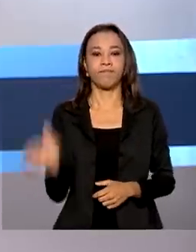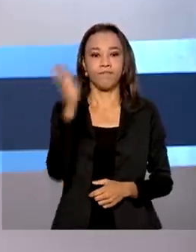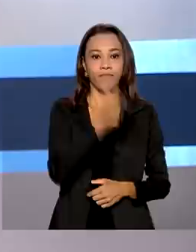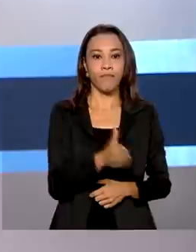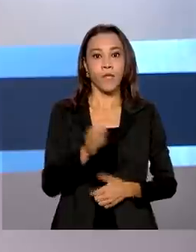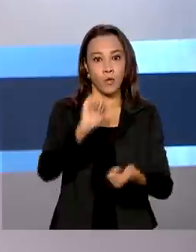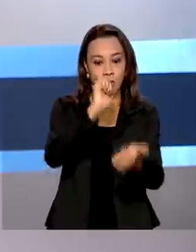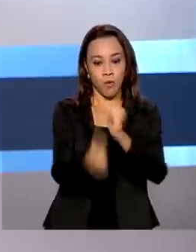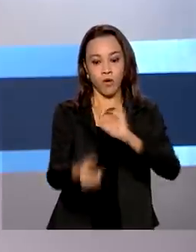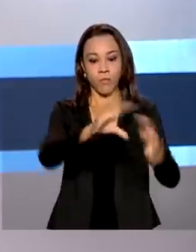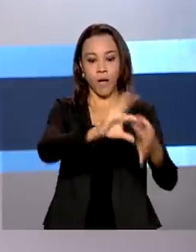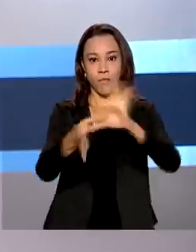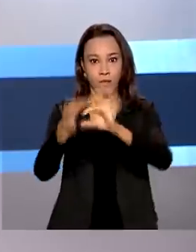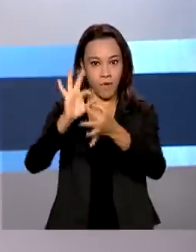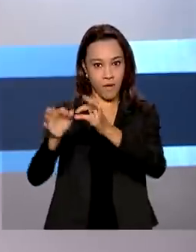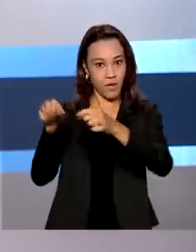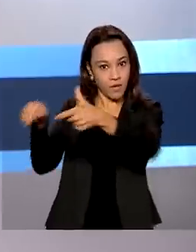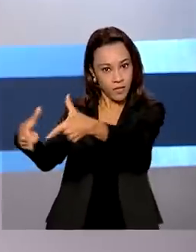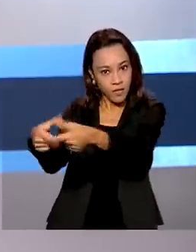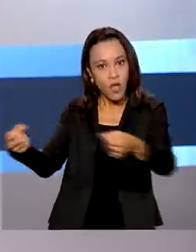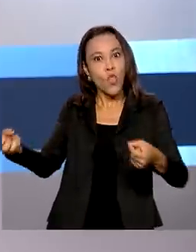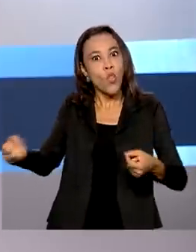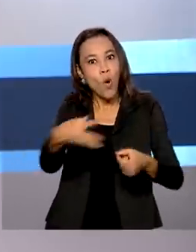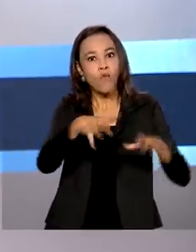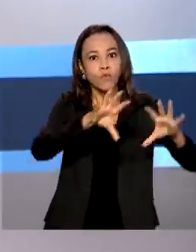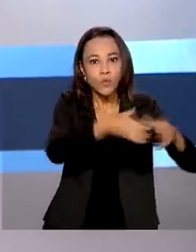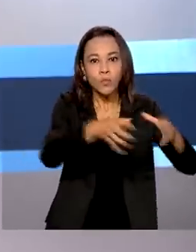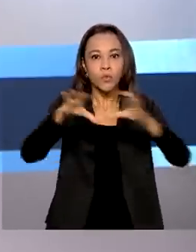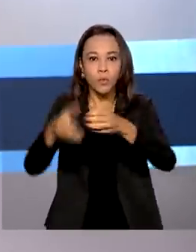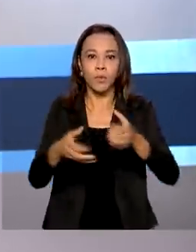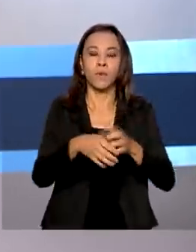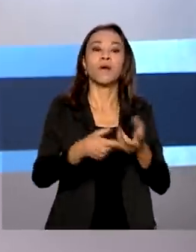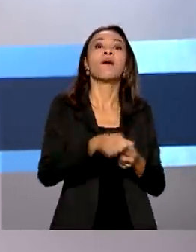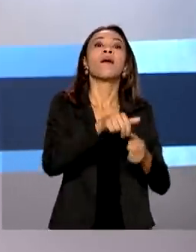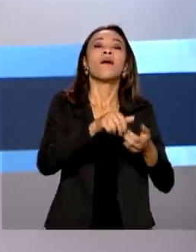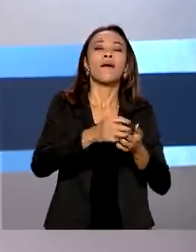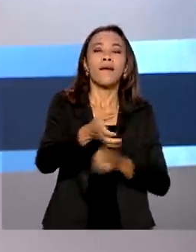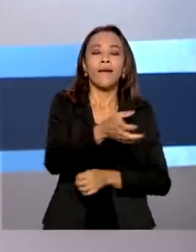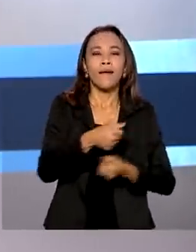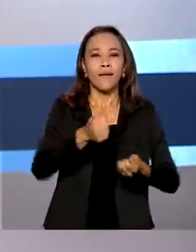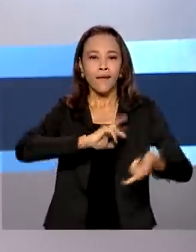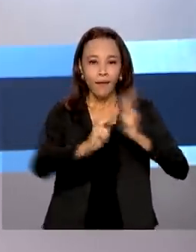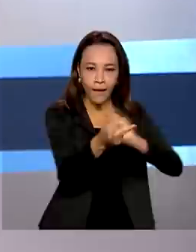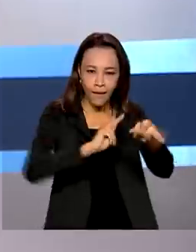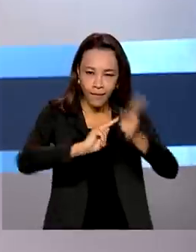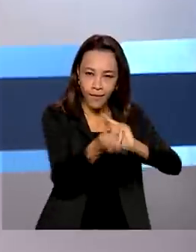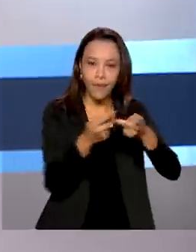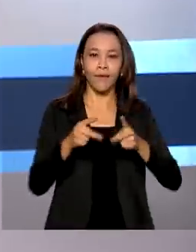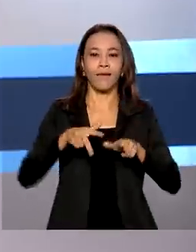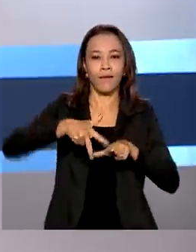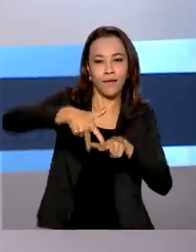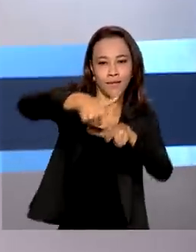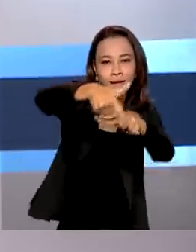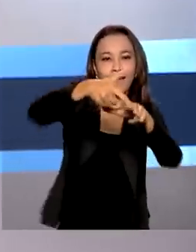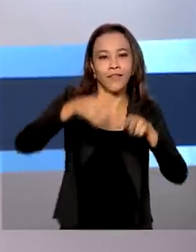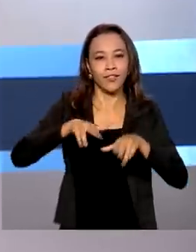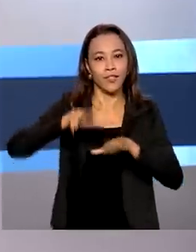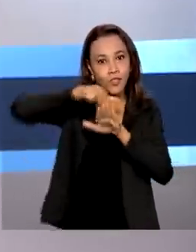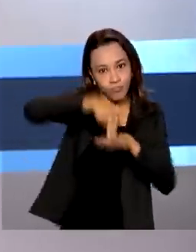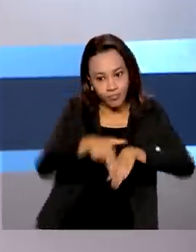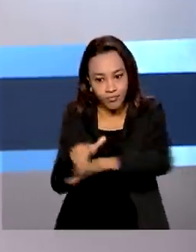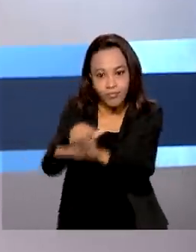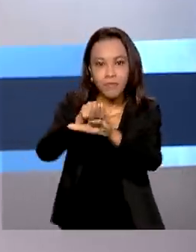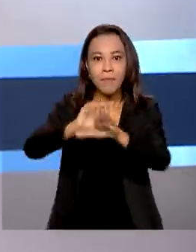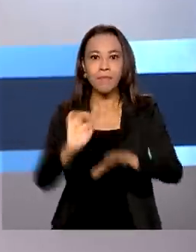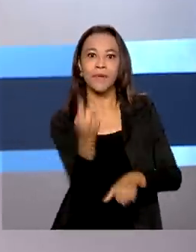Olímpicos de Tóquio chegaram com novas modalidades. Karatê, skate, escalada esportiva e surf estão sendo disputados